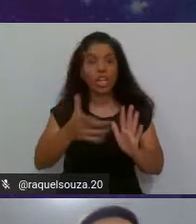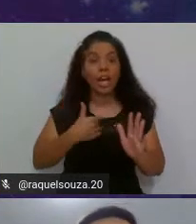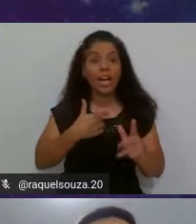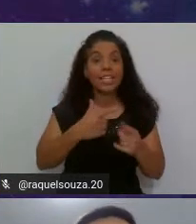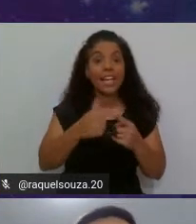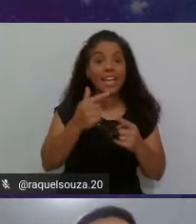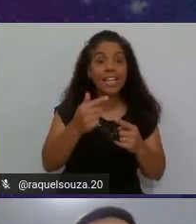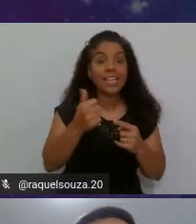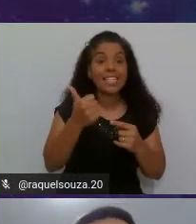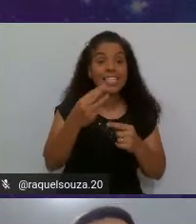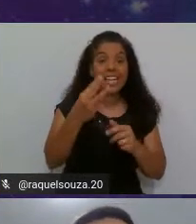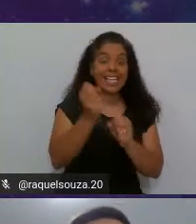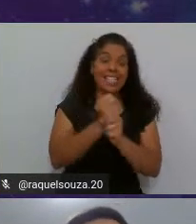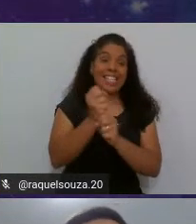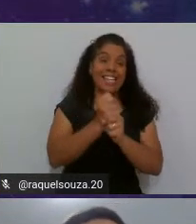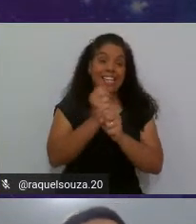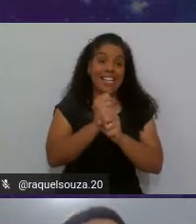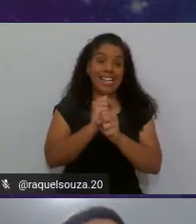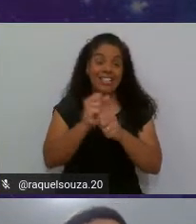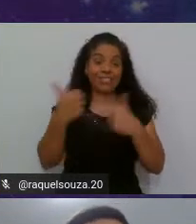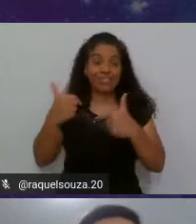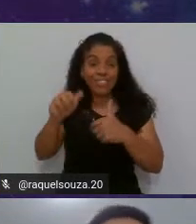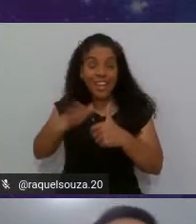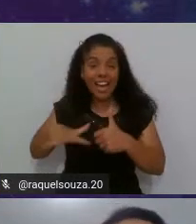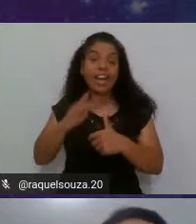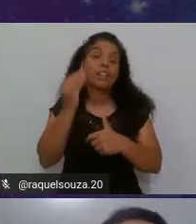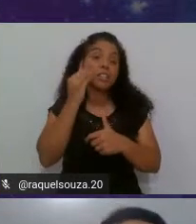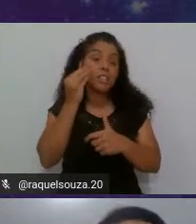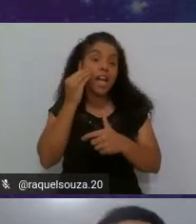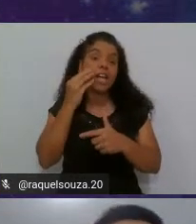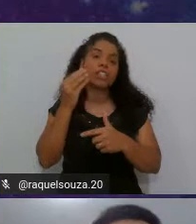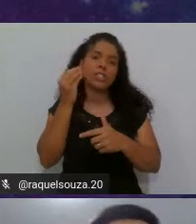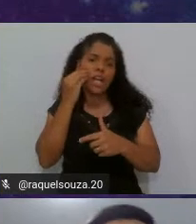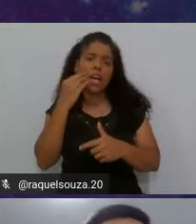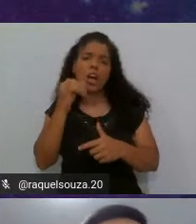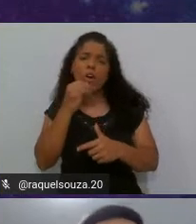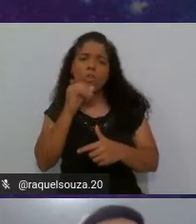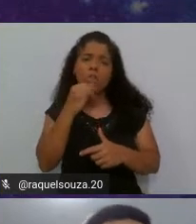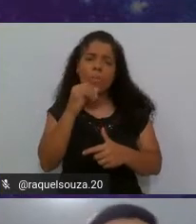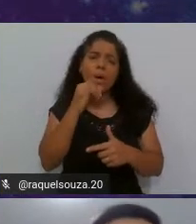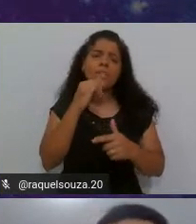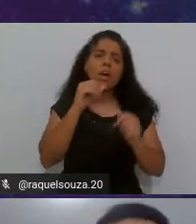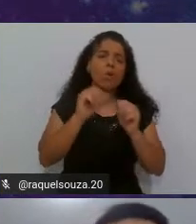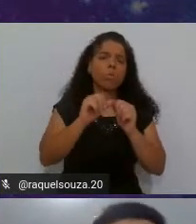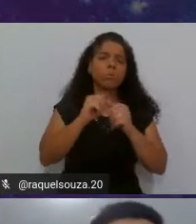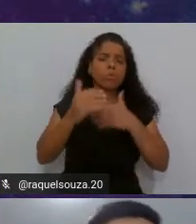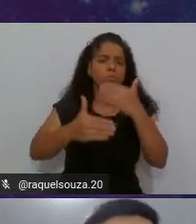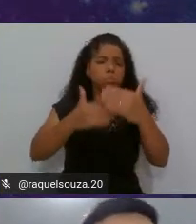Nessa área de teste. E principalmente com automação, com construção de processo e com formação de pessoas também.